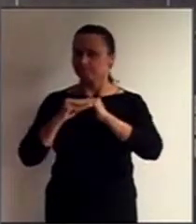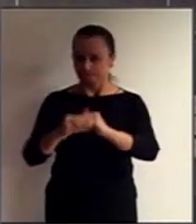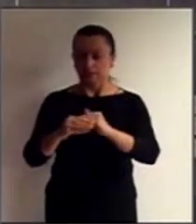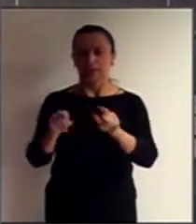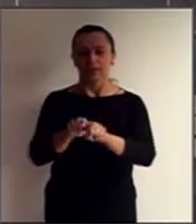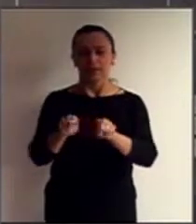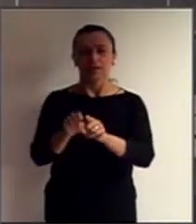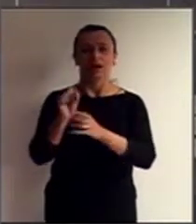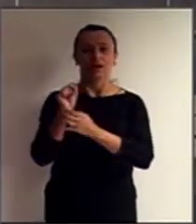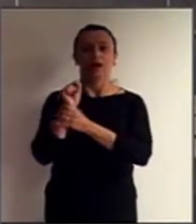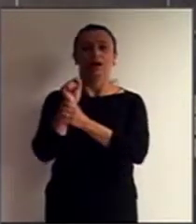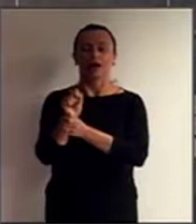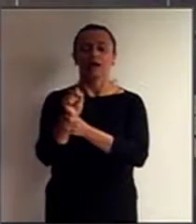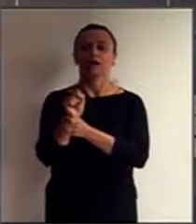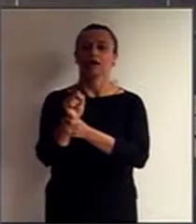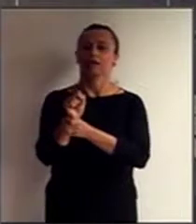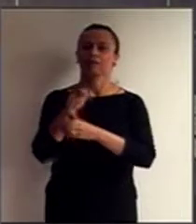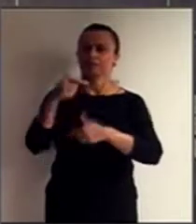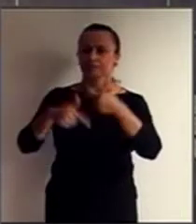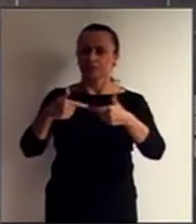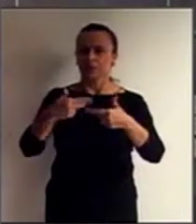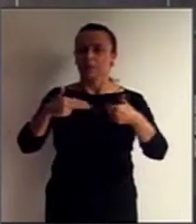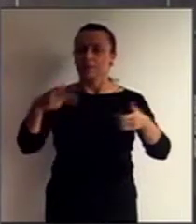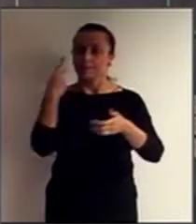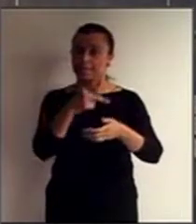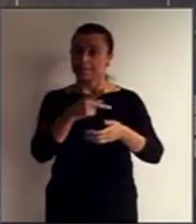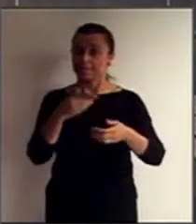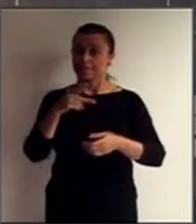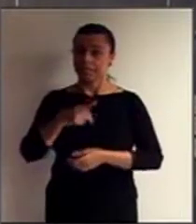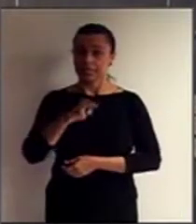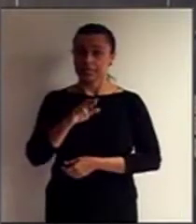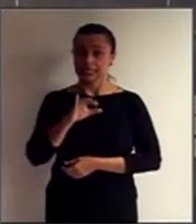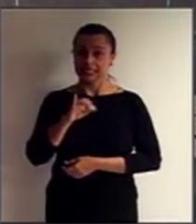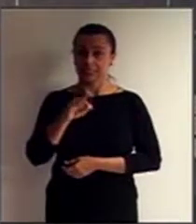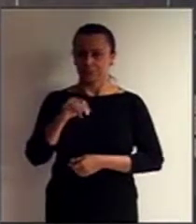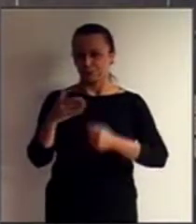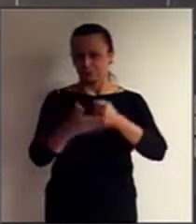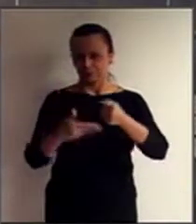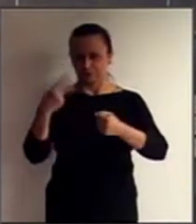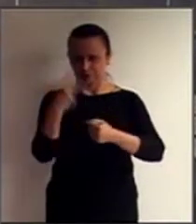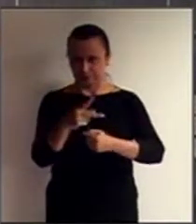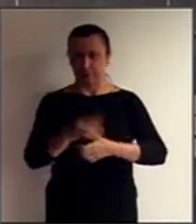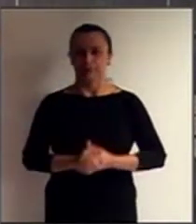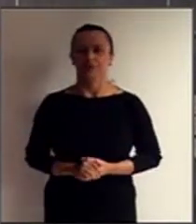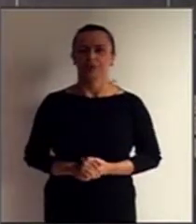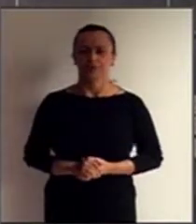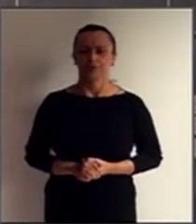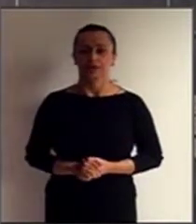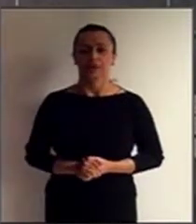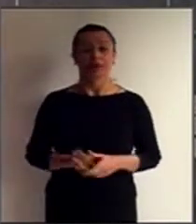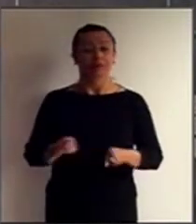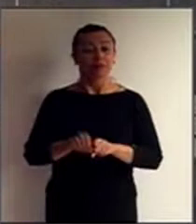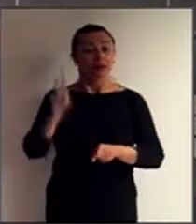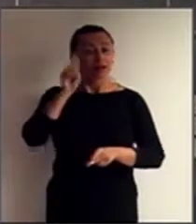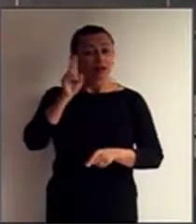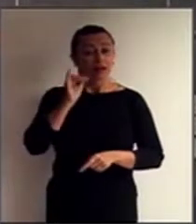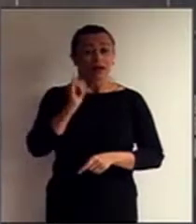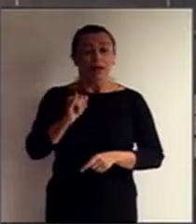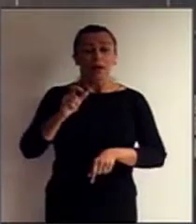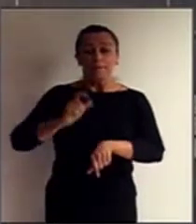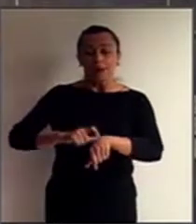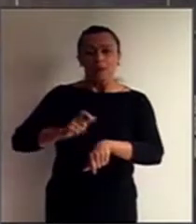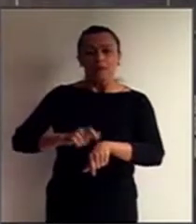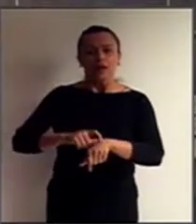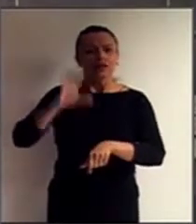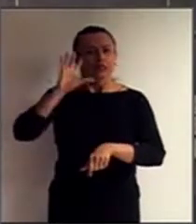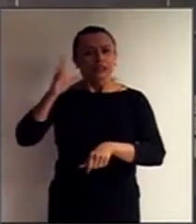garantia da aplicação de seus princípios. Vale ressaltar, como forma importantíssima, na hora de se julgar, na